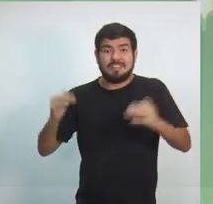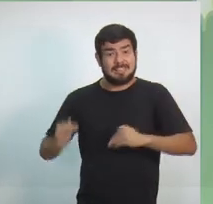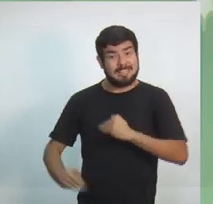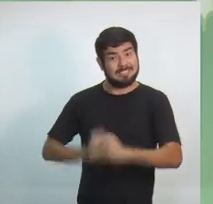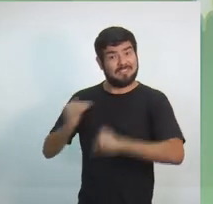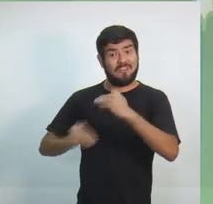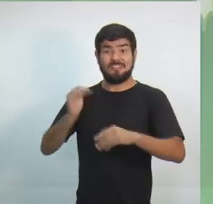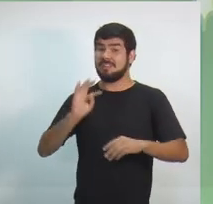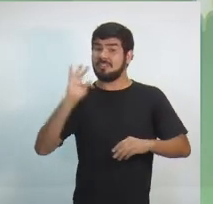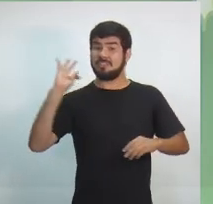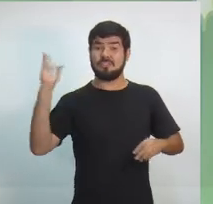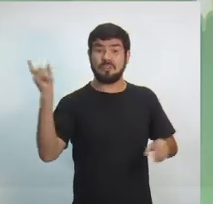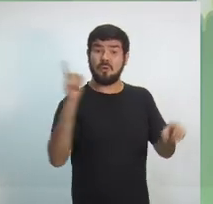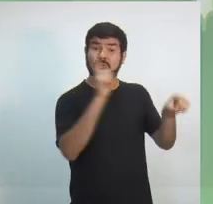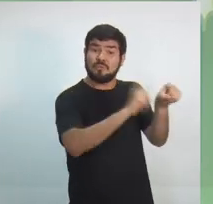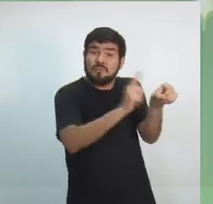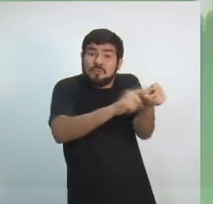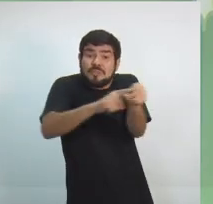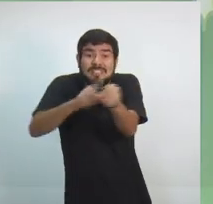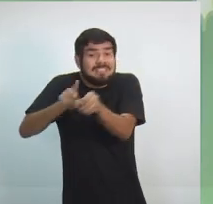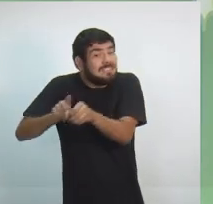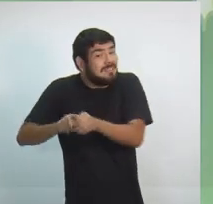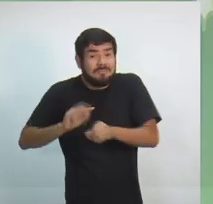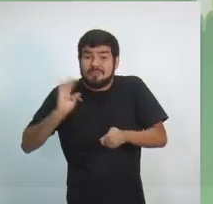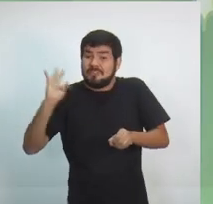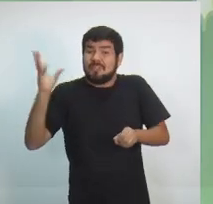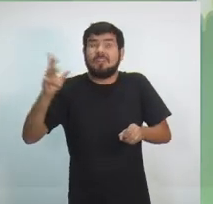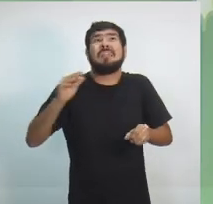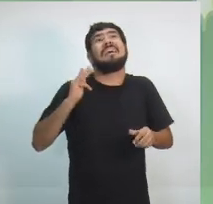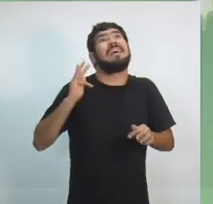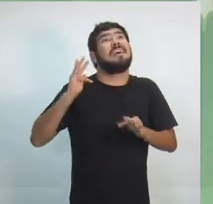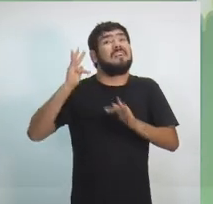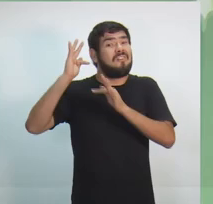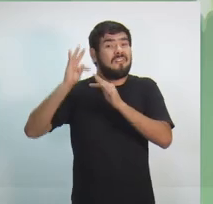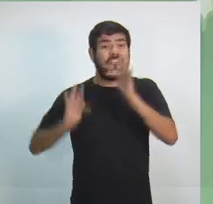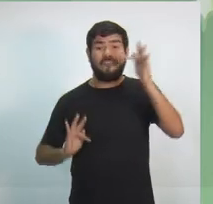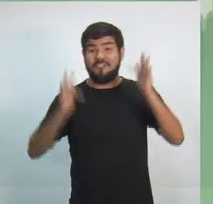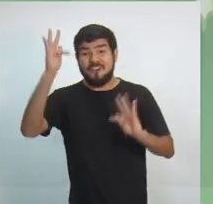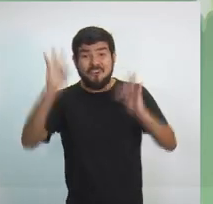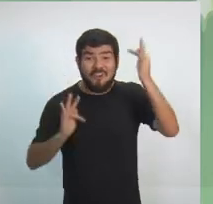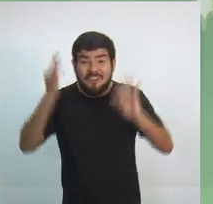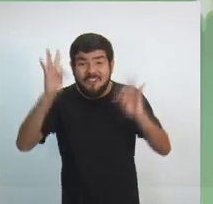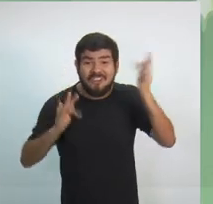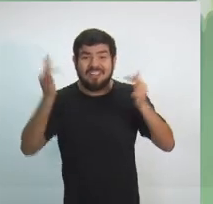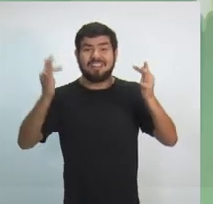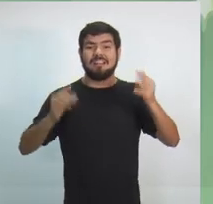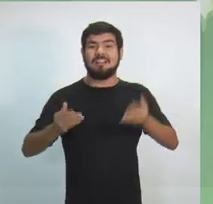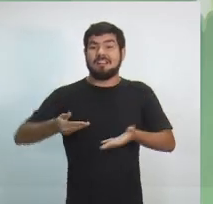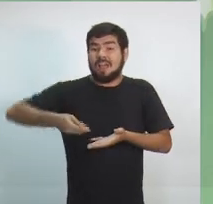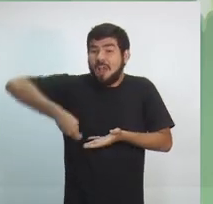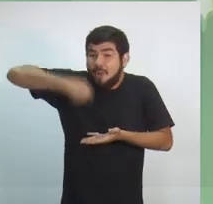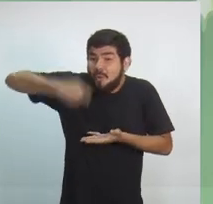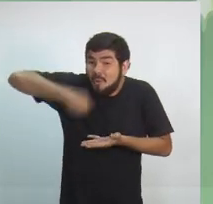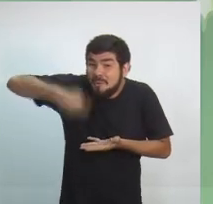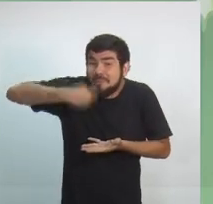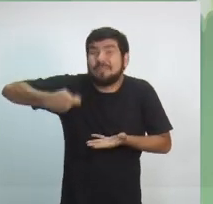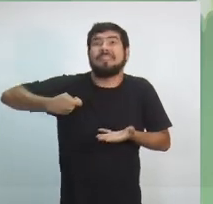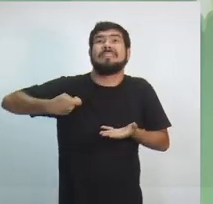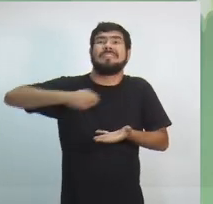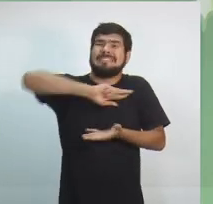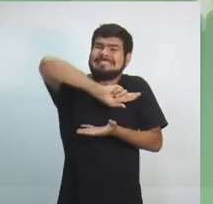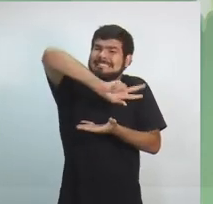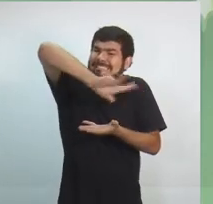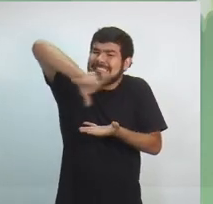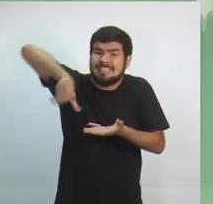municípios do Estado do Amazonas, quer seja através do folclore, quer seja através da gastronomia, quer seja através do seu potencial